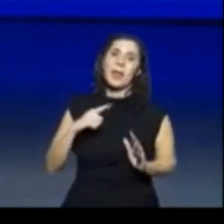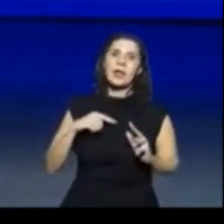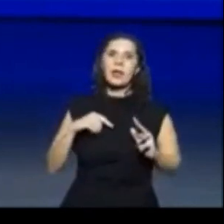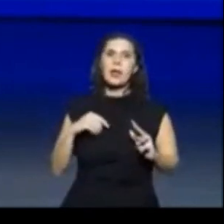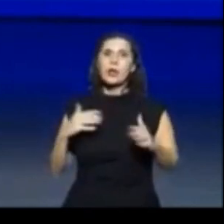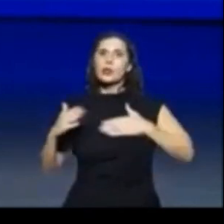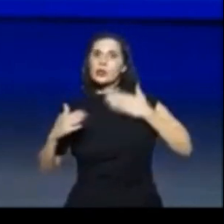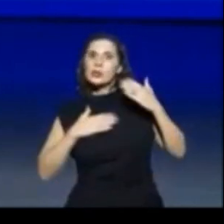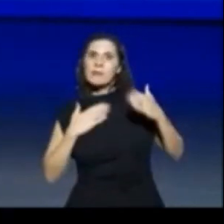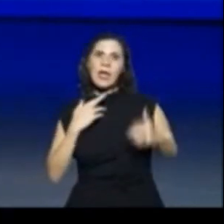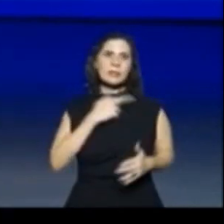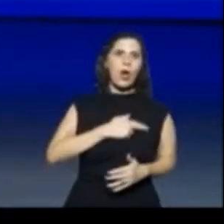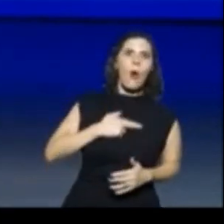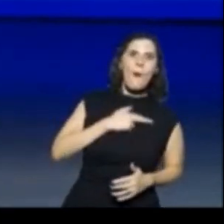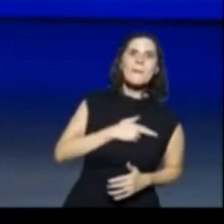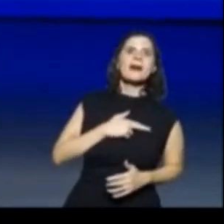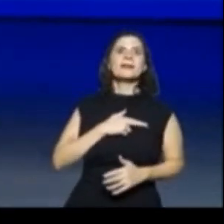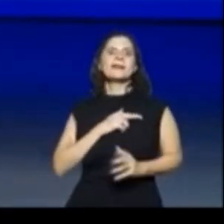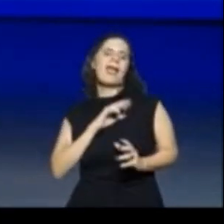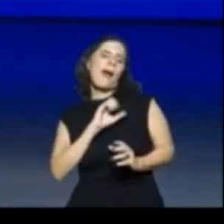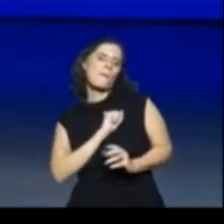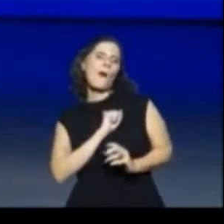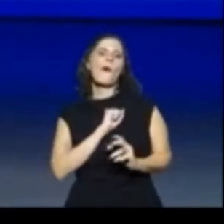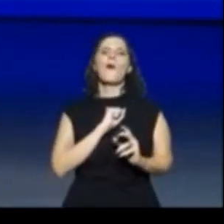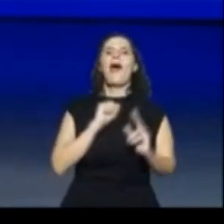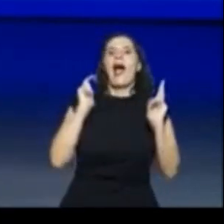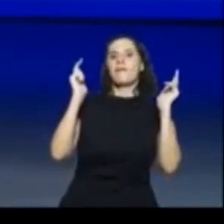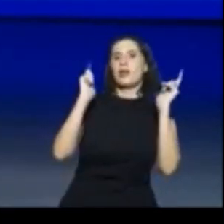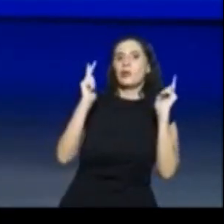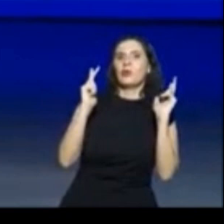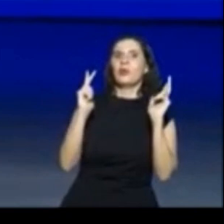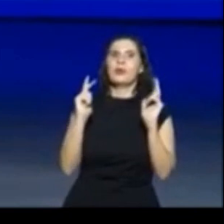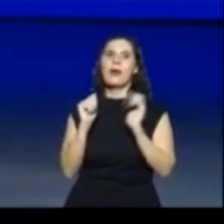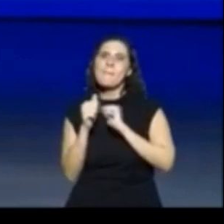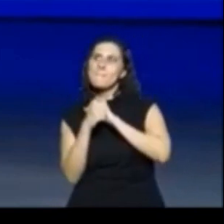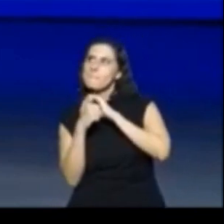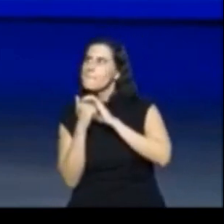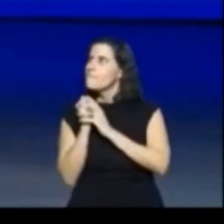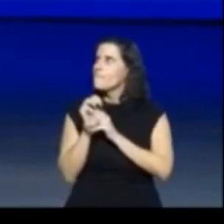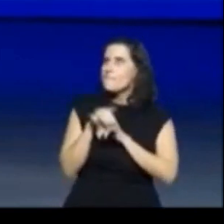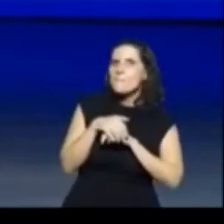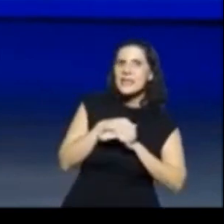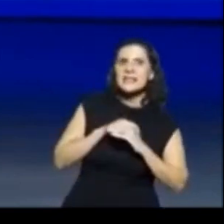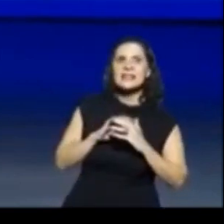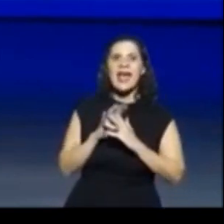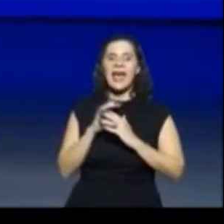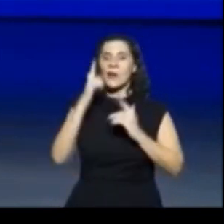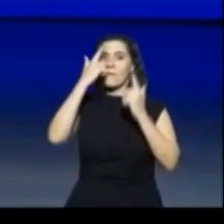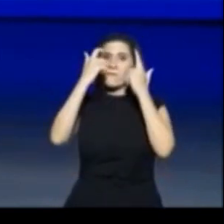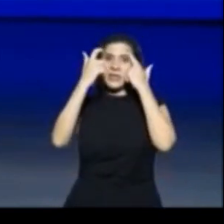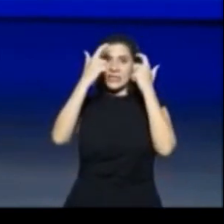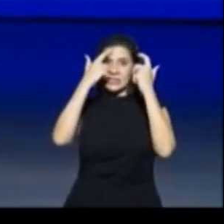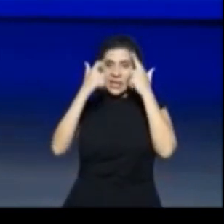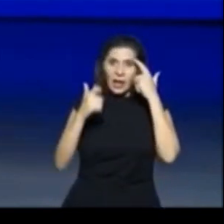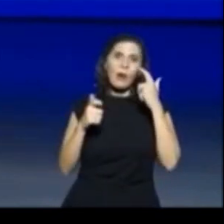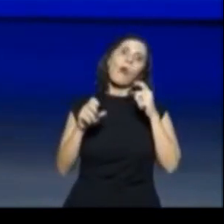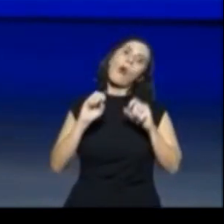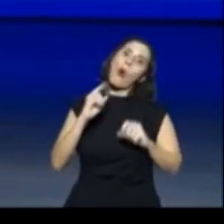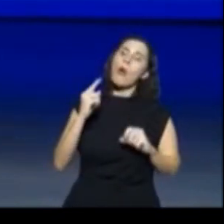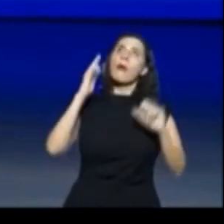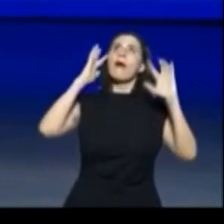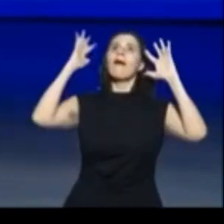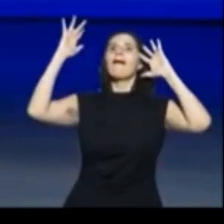aventura, mistério, ficção científica ou fantasia. Então a gente vai conhecer os jurados e as obras